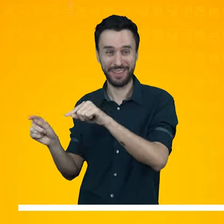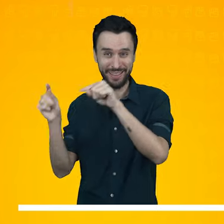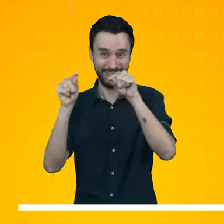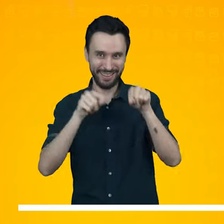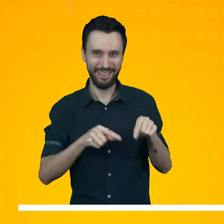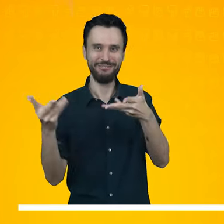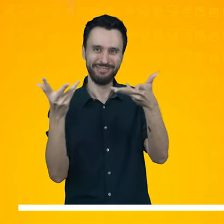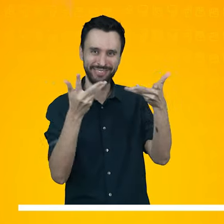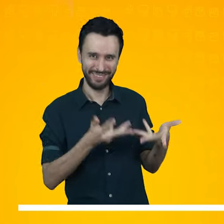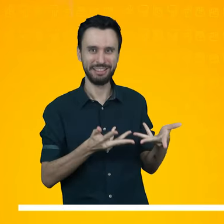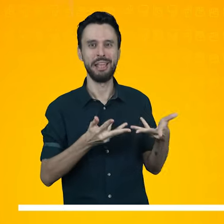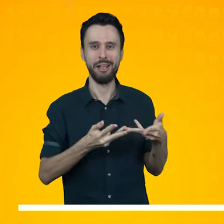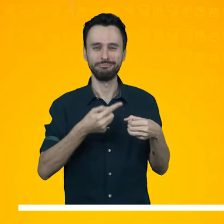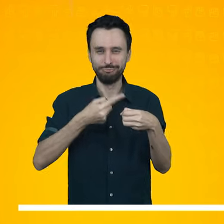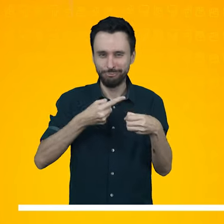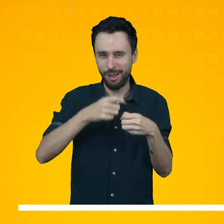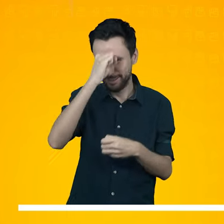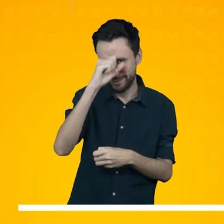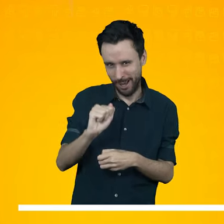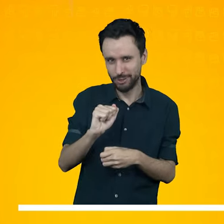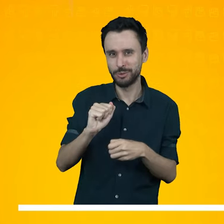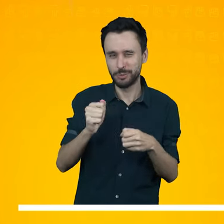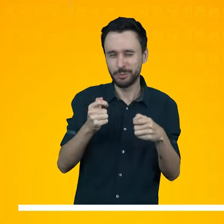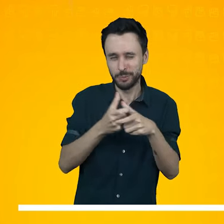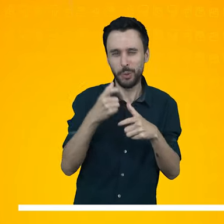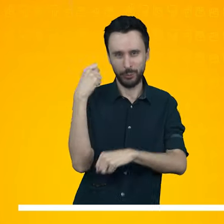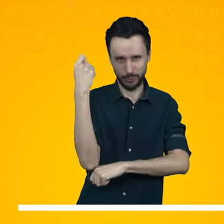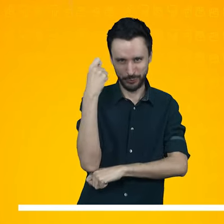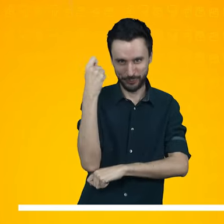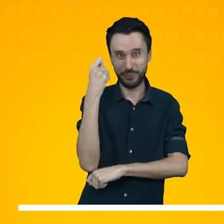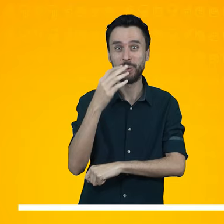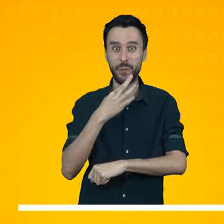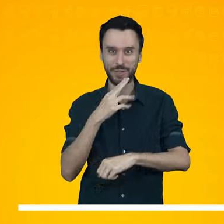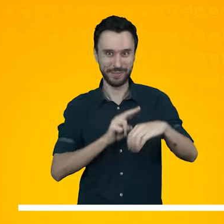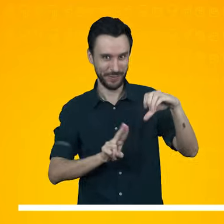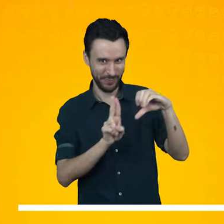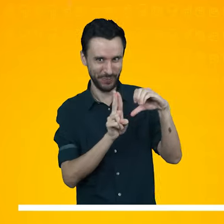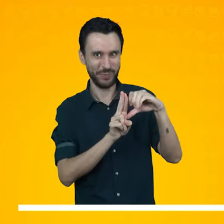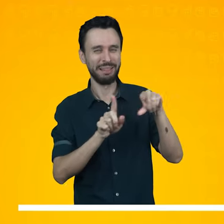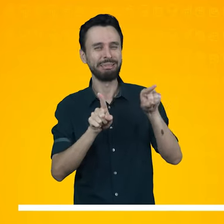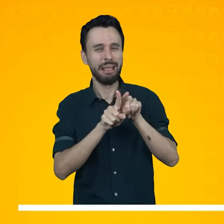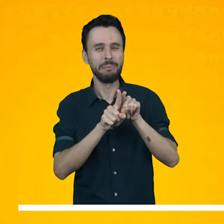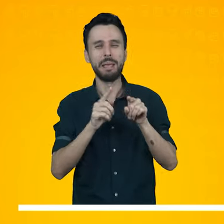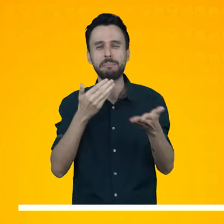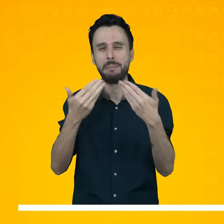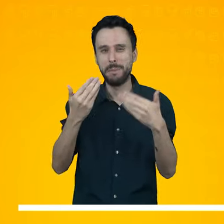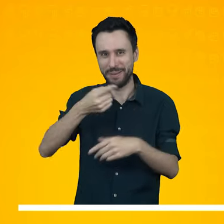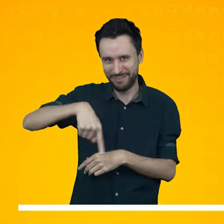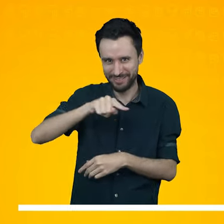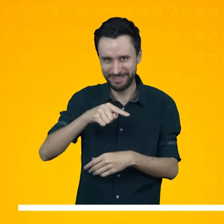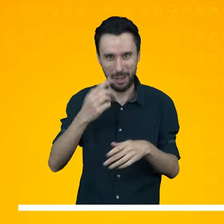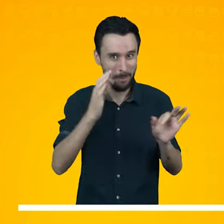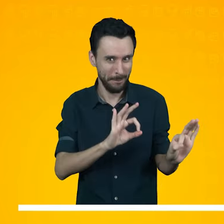sede em Santo Ângelo, interior do Rio Grande do Sul, para nos conhecer e também para conversar um pouquinho com